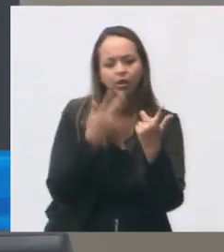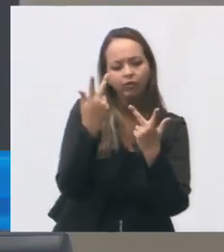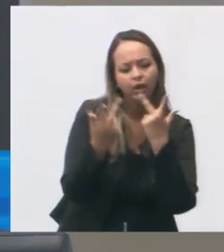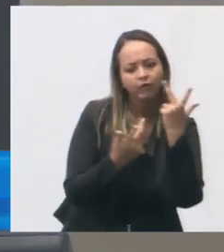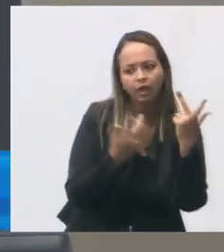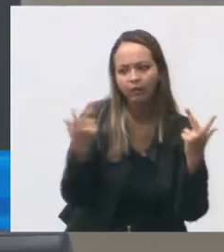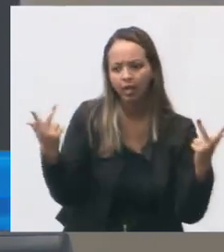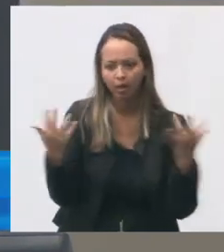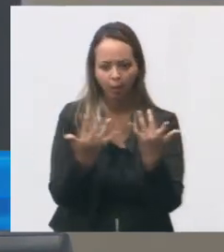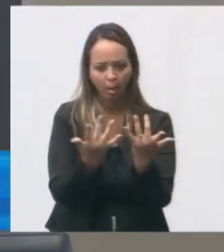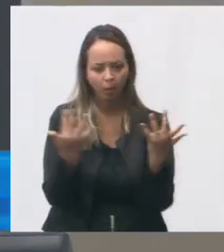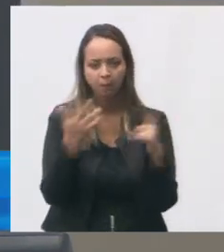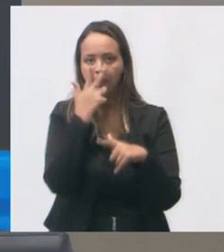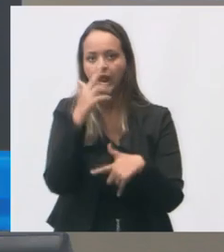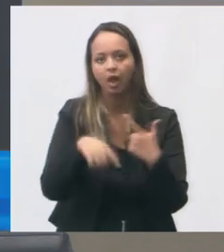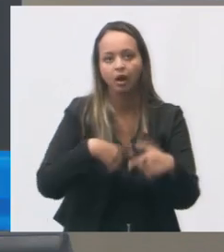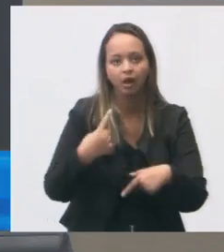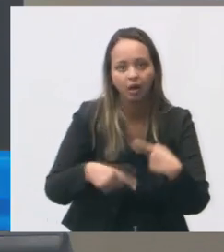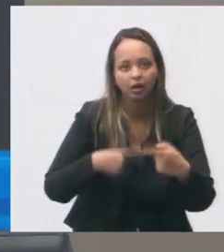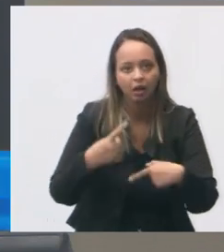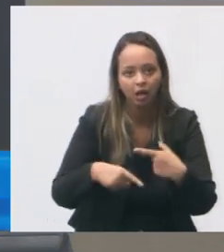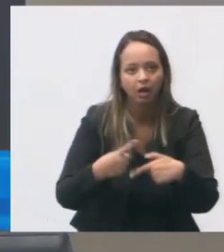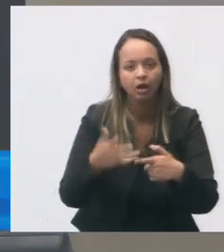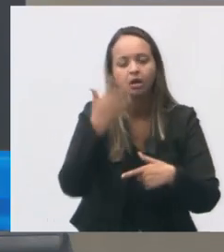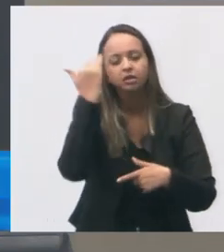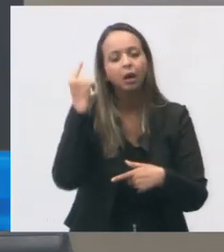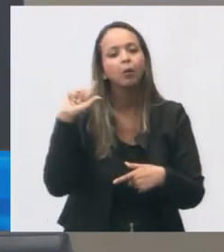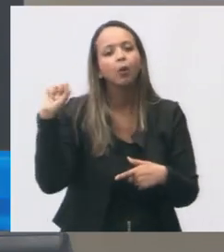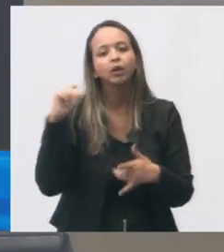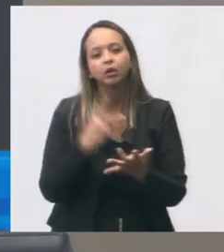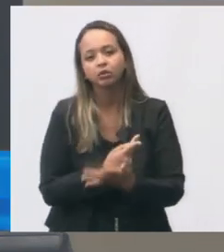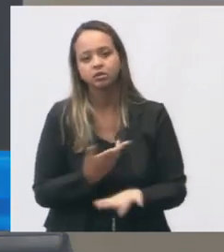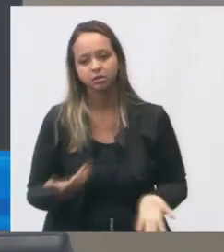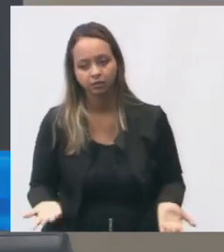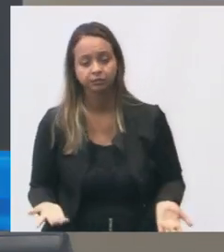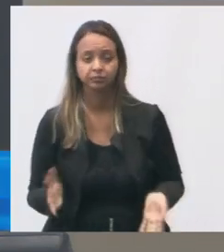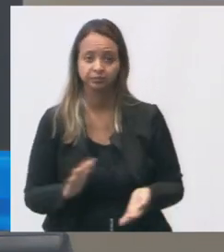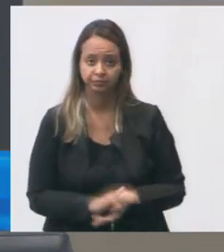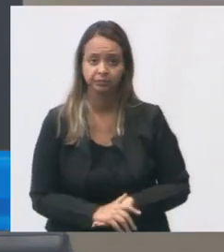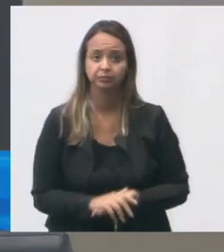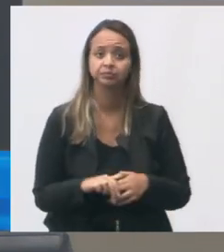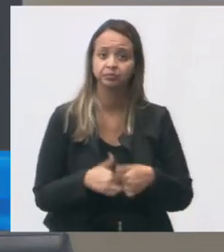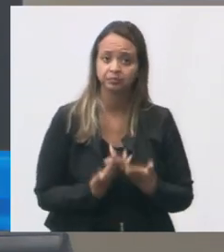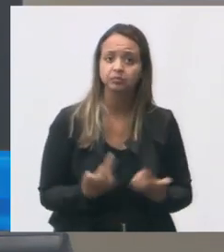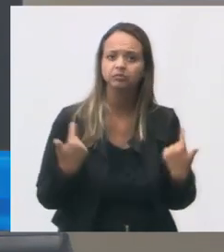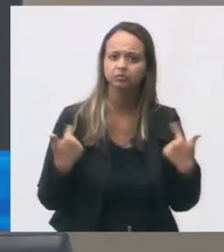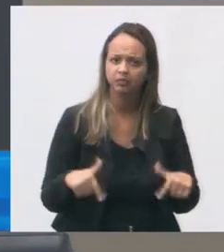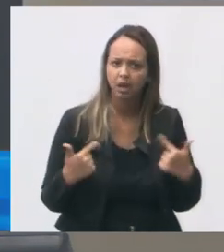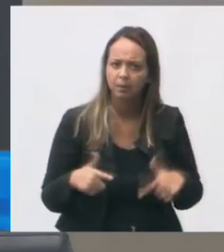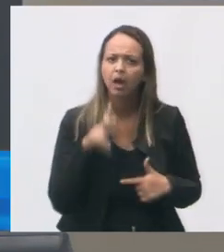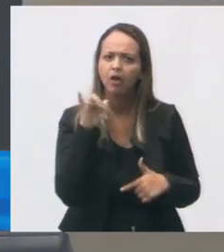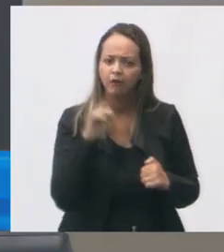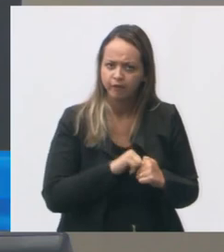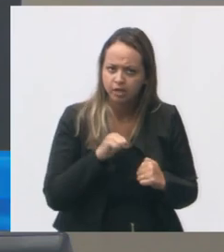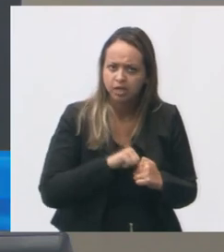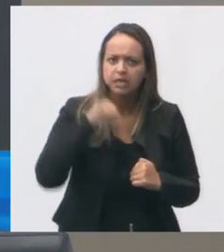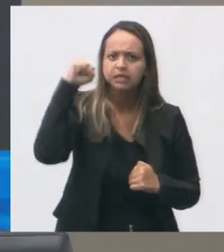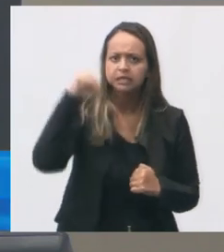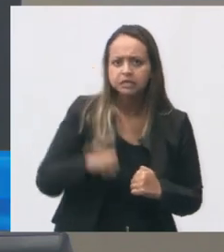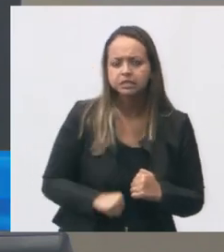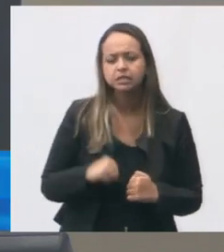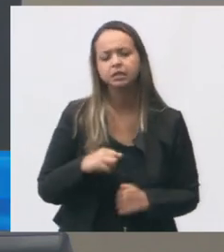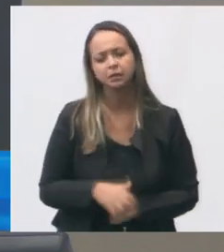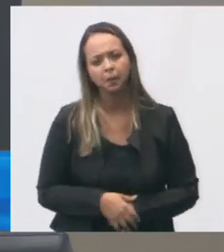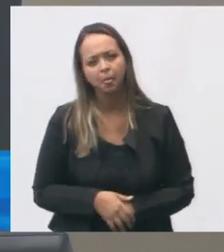coisa e fica enrolando a comunidade em vez de falar qual é a real situação. Então, esse trabalho nós vamos fazer e eu queria...